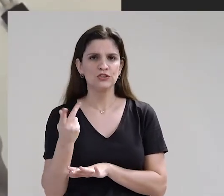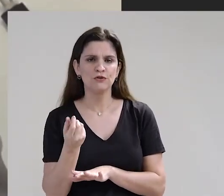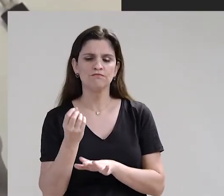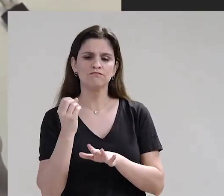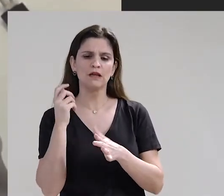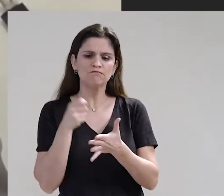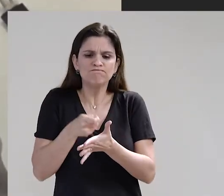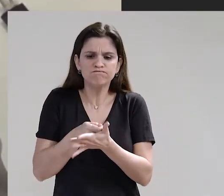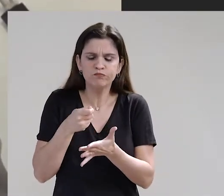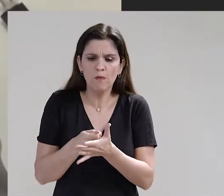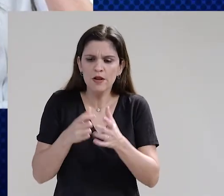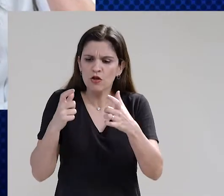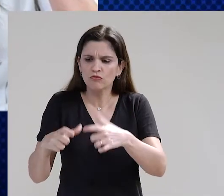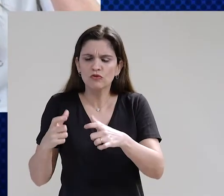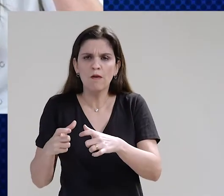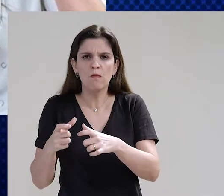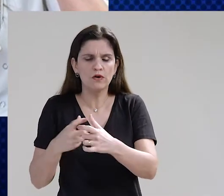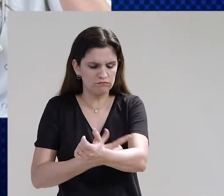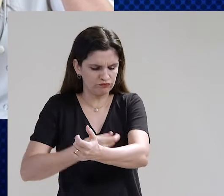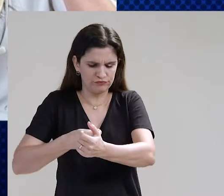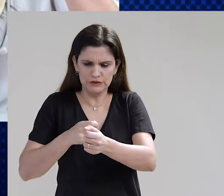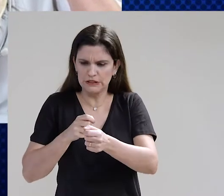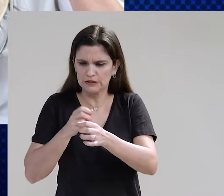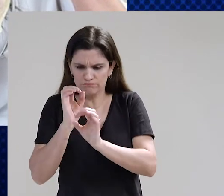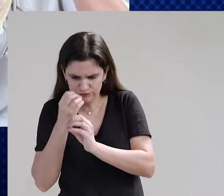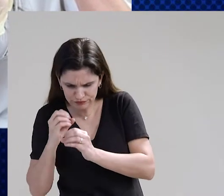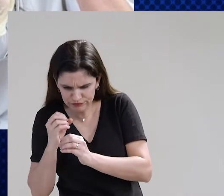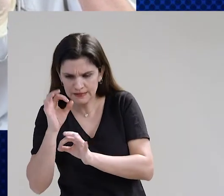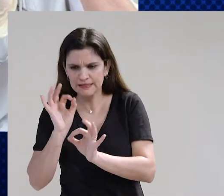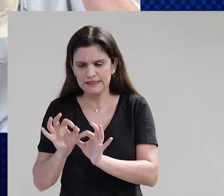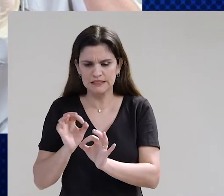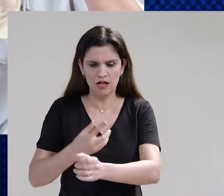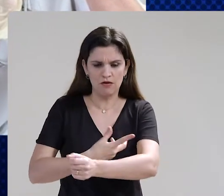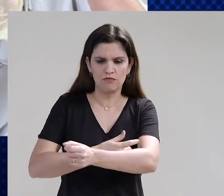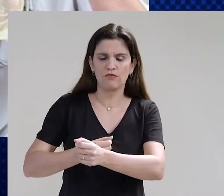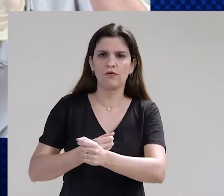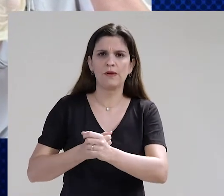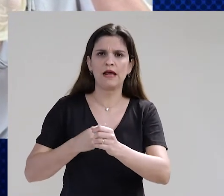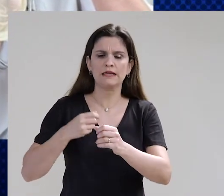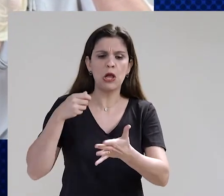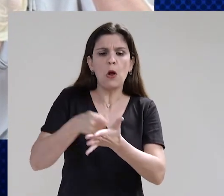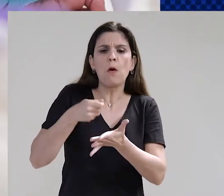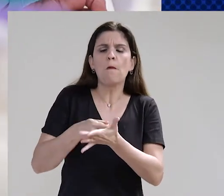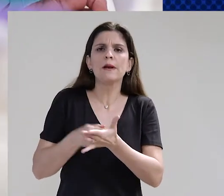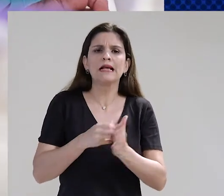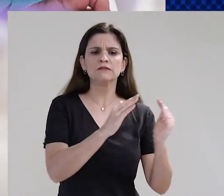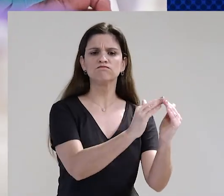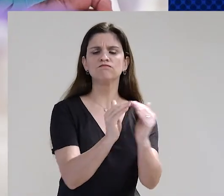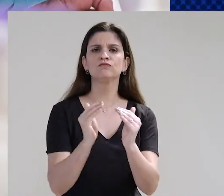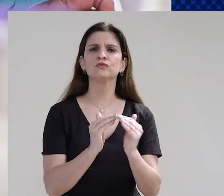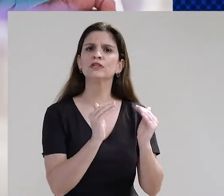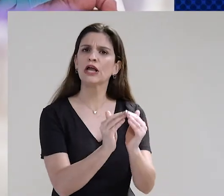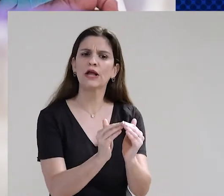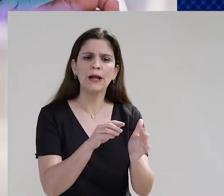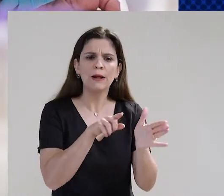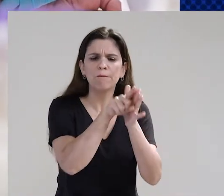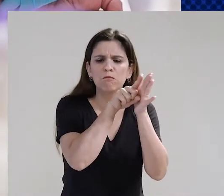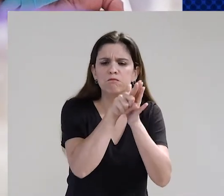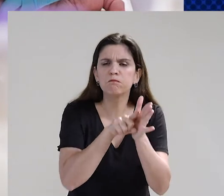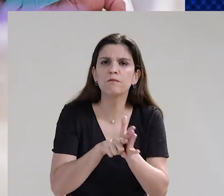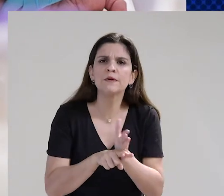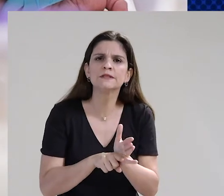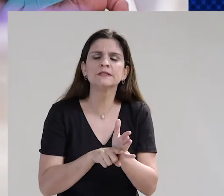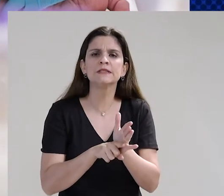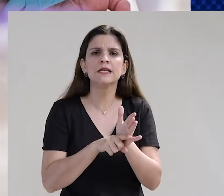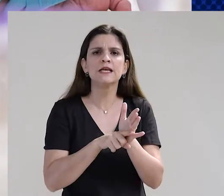laboratórios conveniados à Rede Pública Municipal de Saúde a realizar coleta domiciliar para a realização de exames